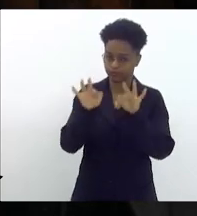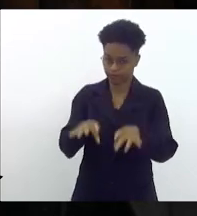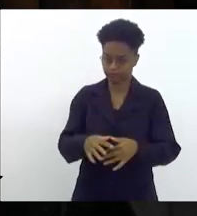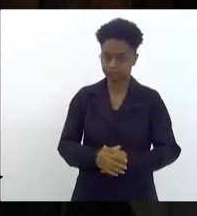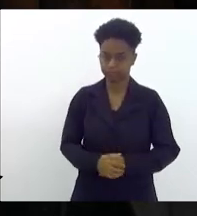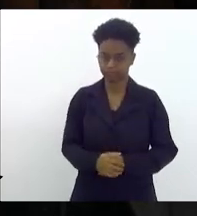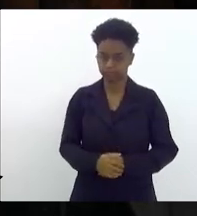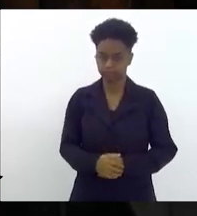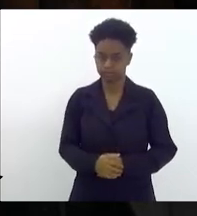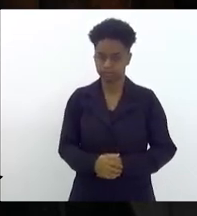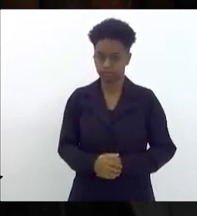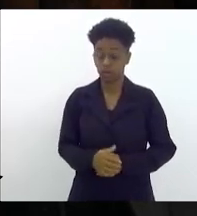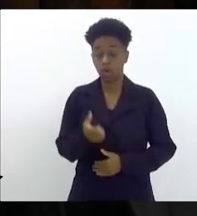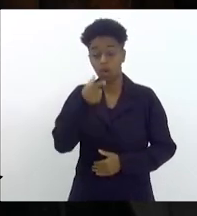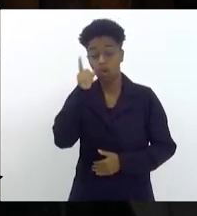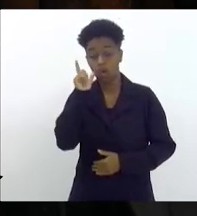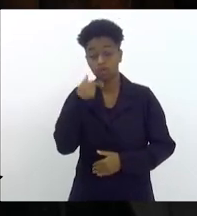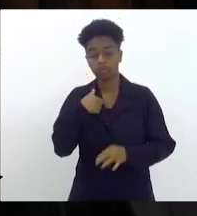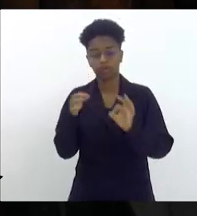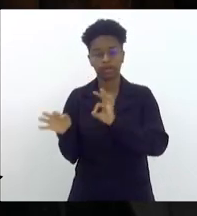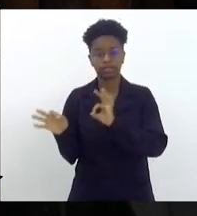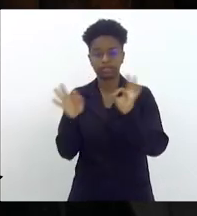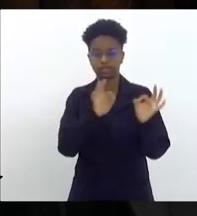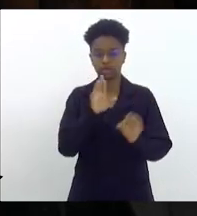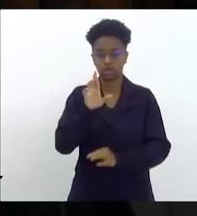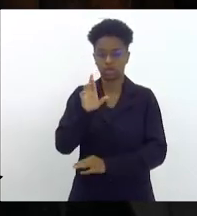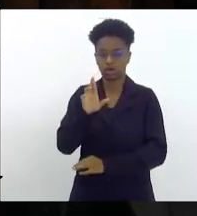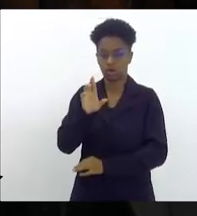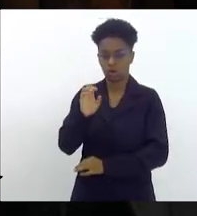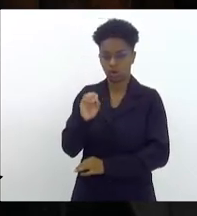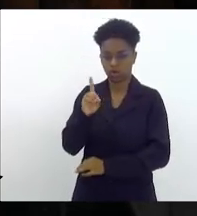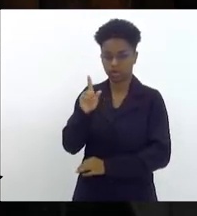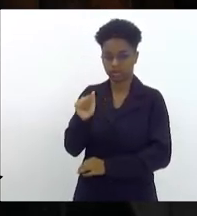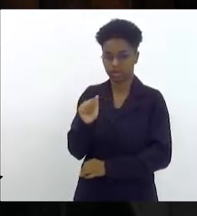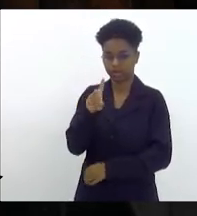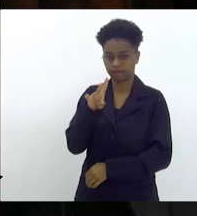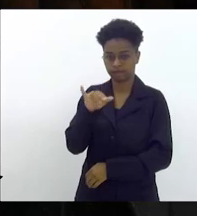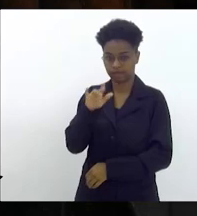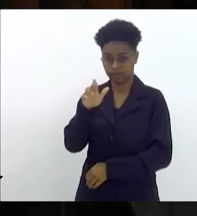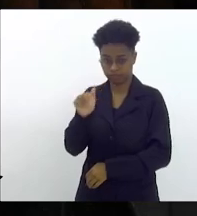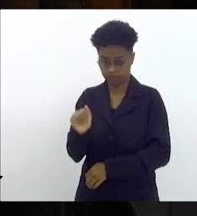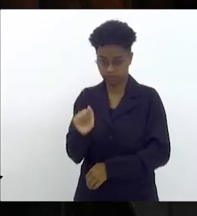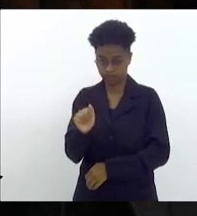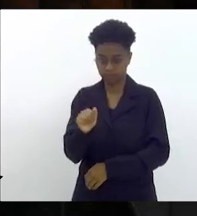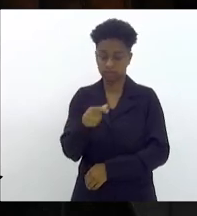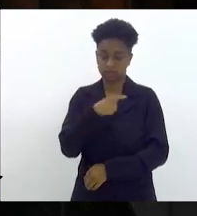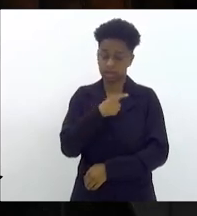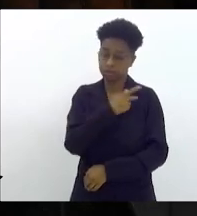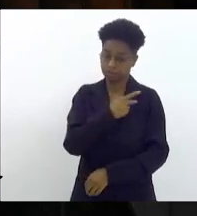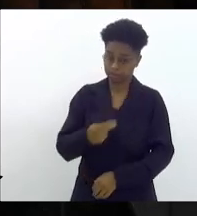eu ontem assistia no Roda Viva o presidente do BNDES